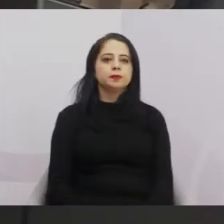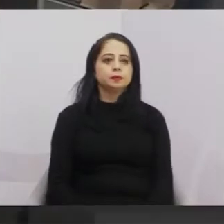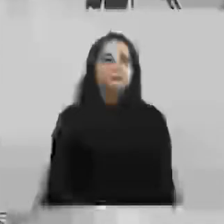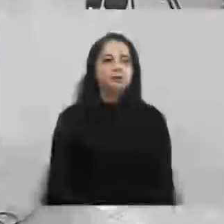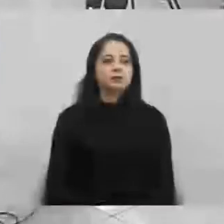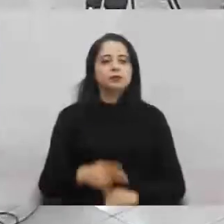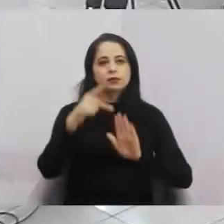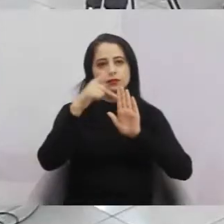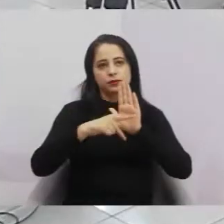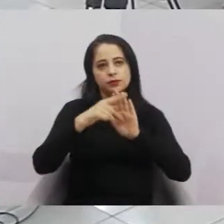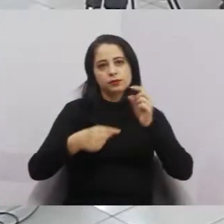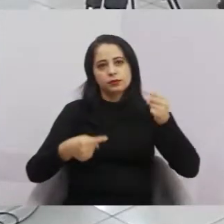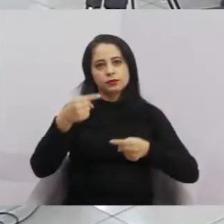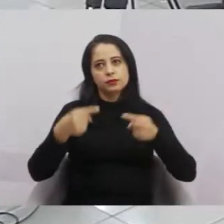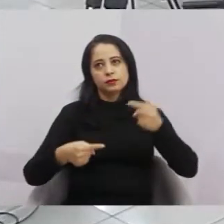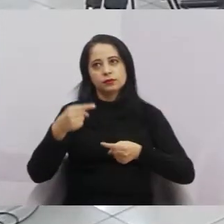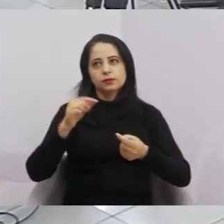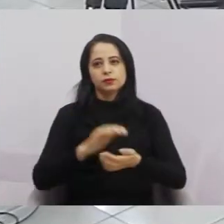O projeto continua em discussão.